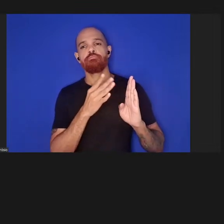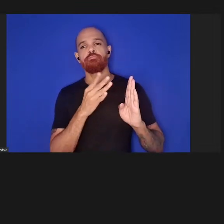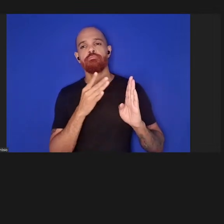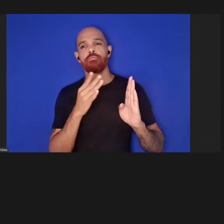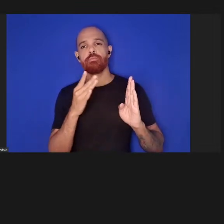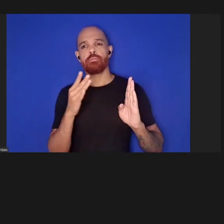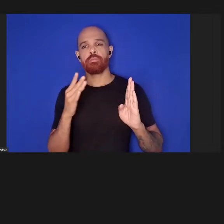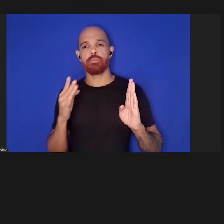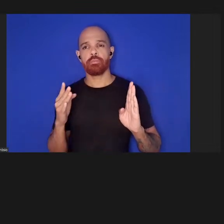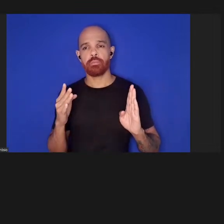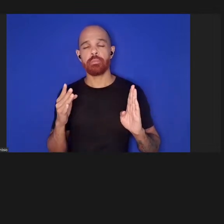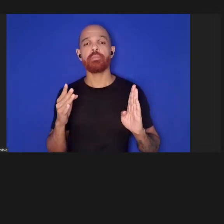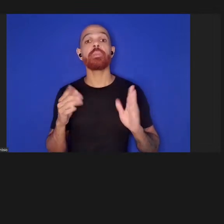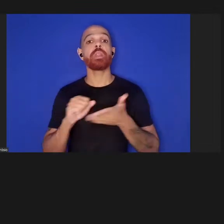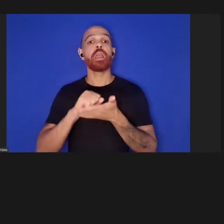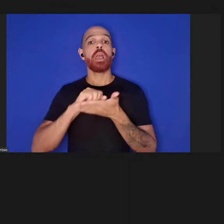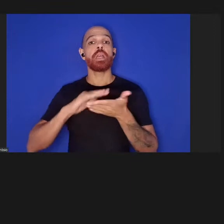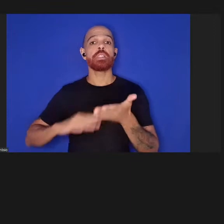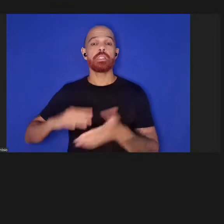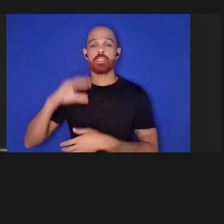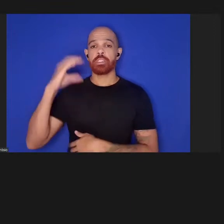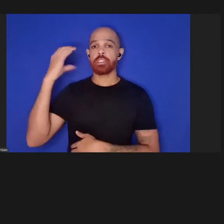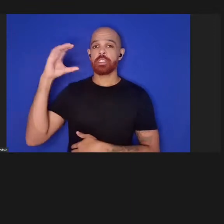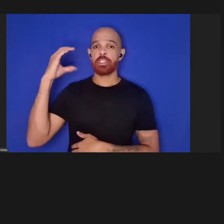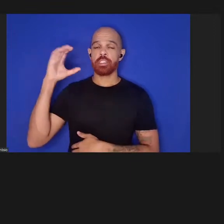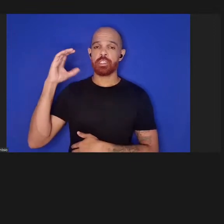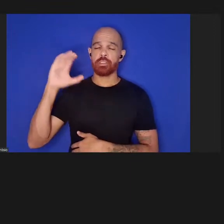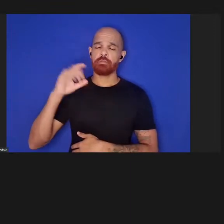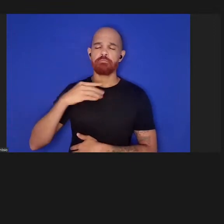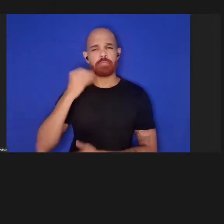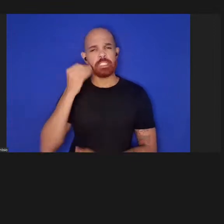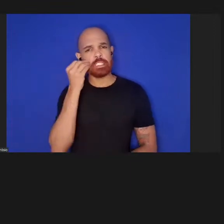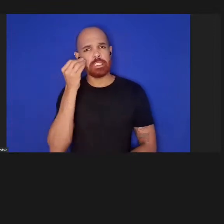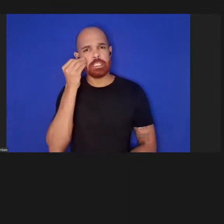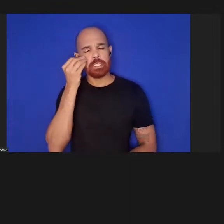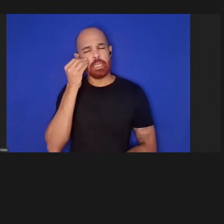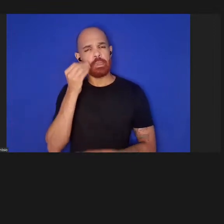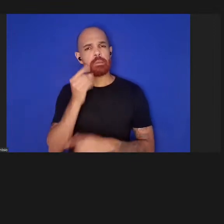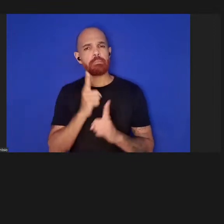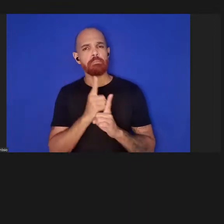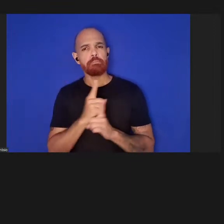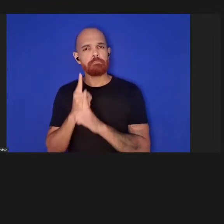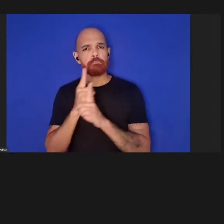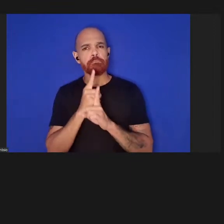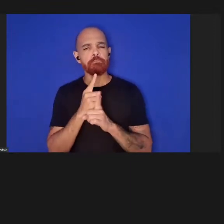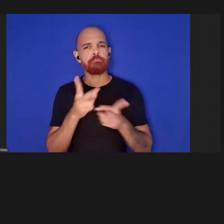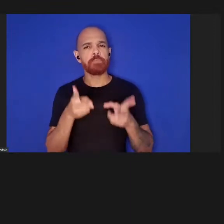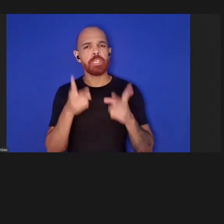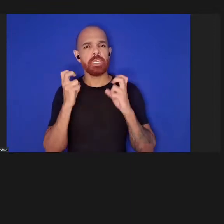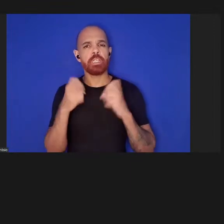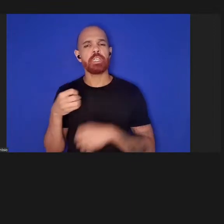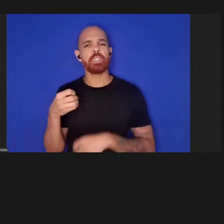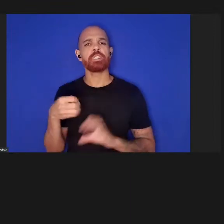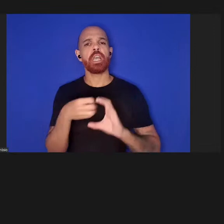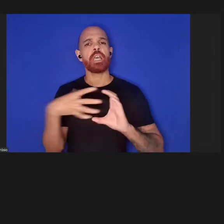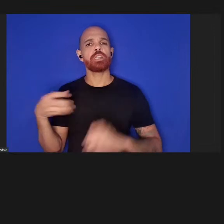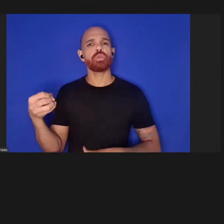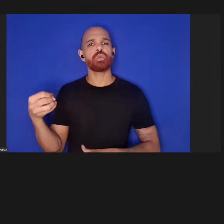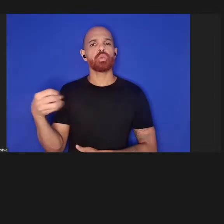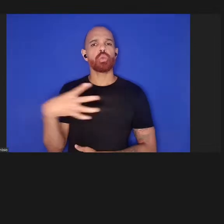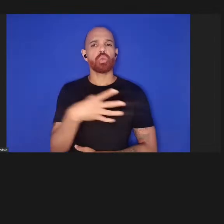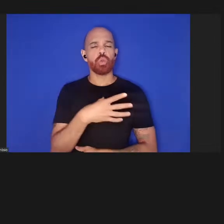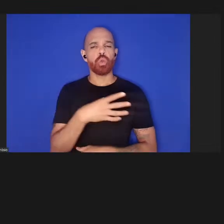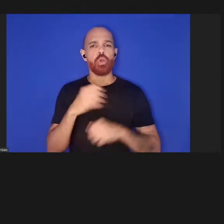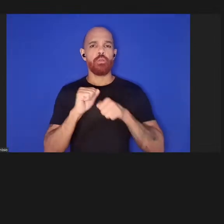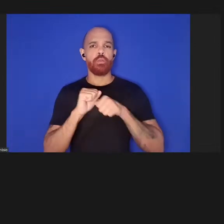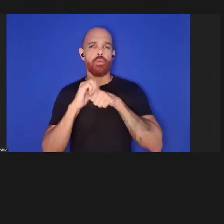a atividade científica, então, passou a tentar entender as características do novo coronavírus, o Sars